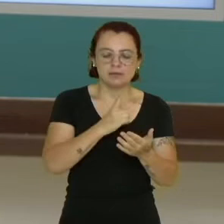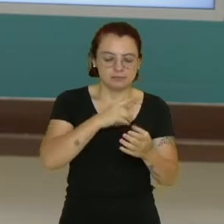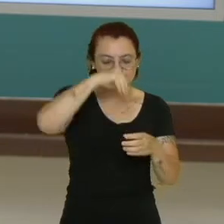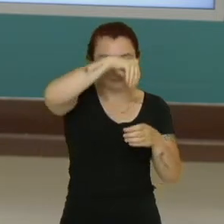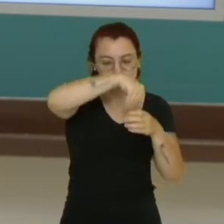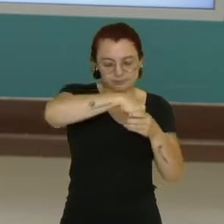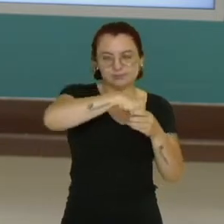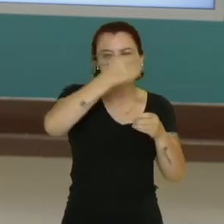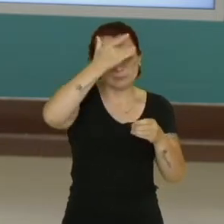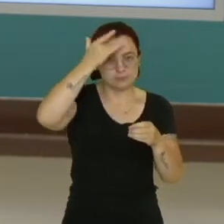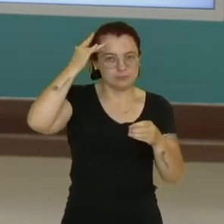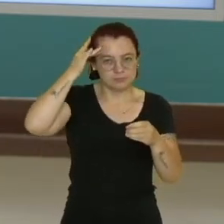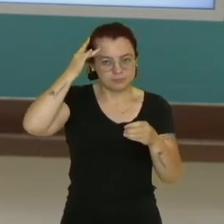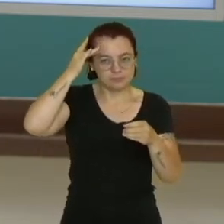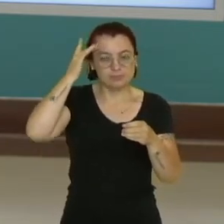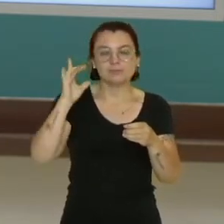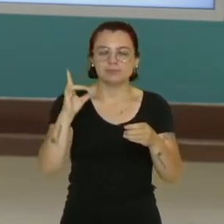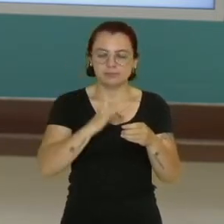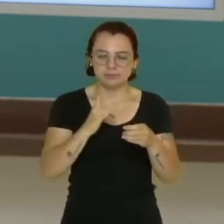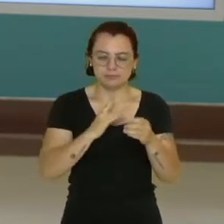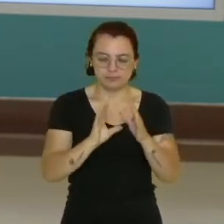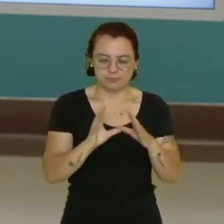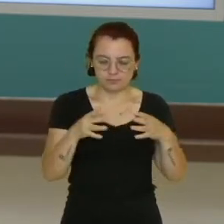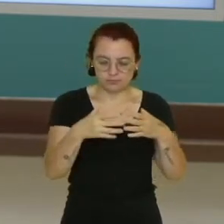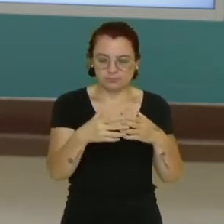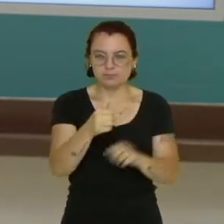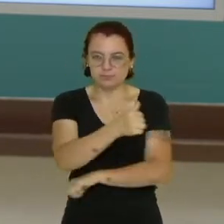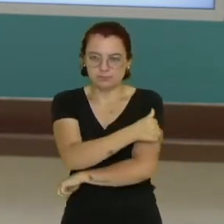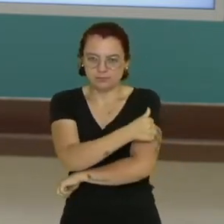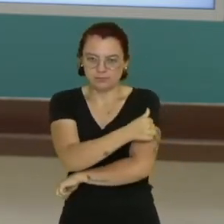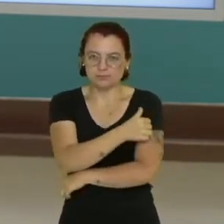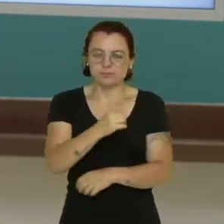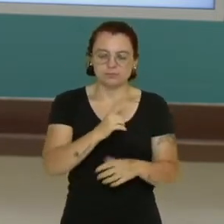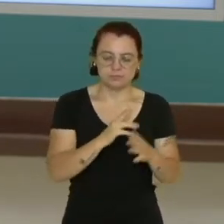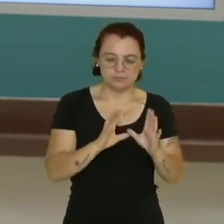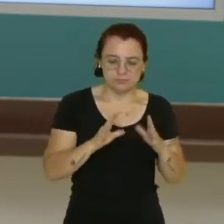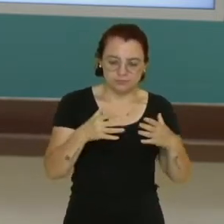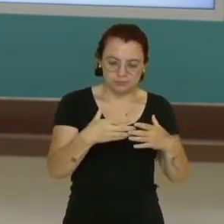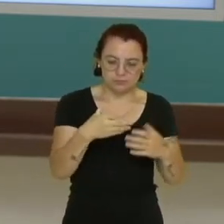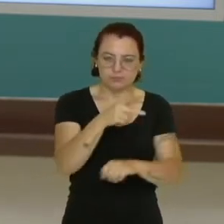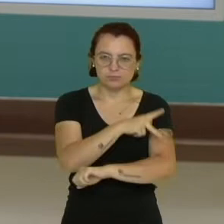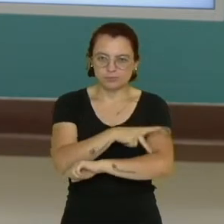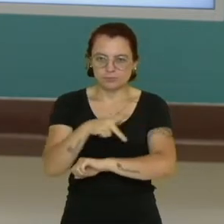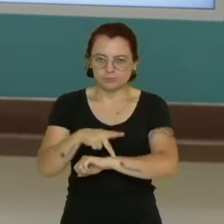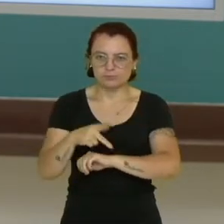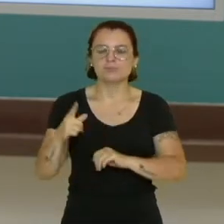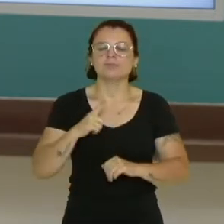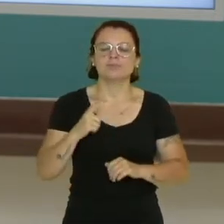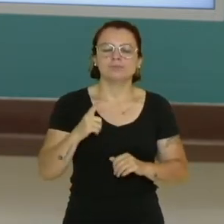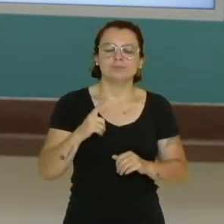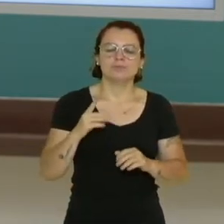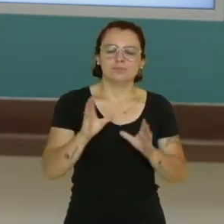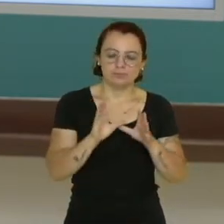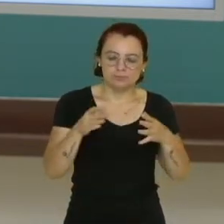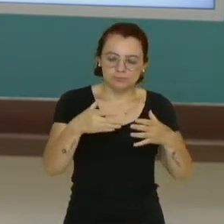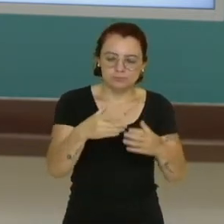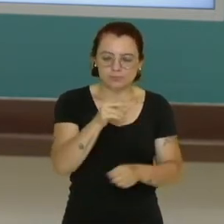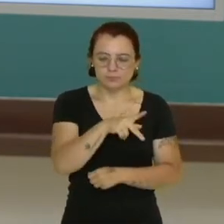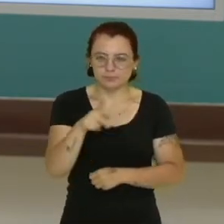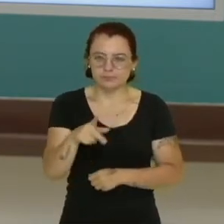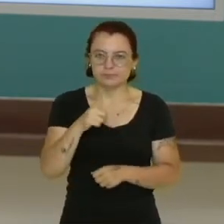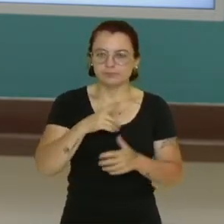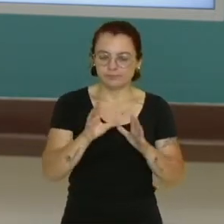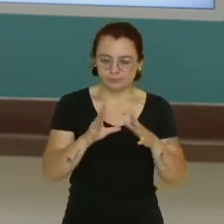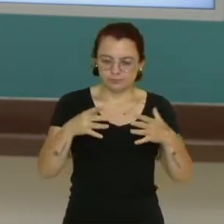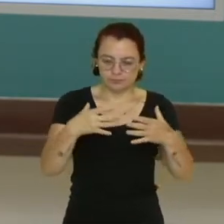docente, isso é os alunos, você tem o corpo docente, isso é os professores, você tem os funcionários administrativos, você tem